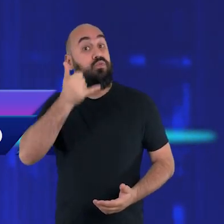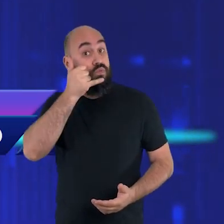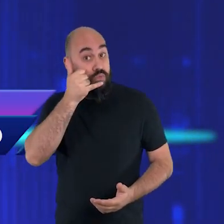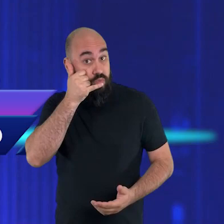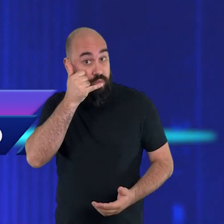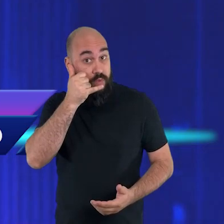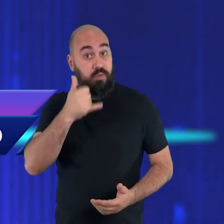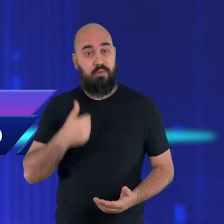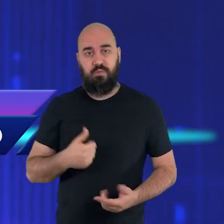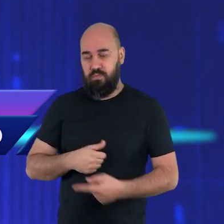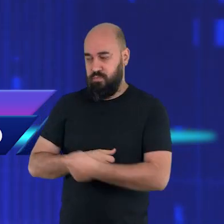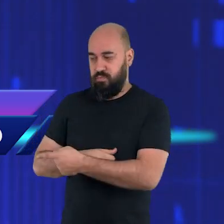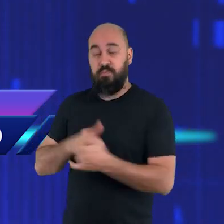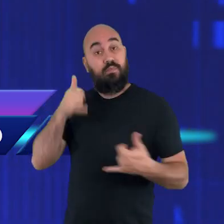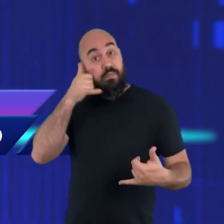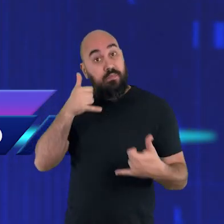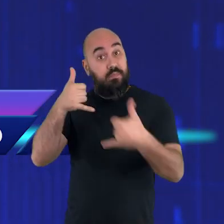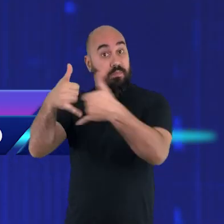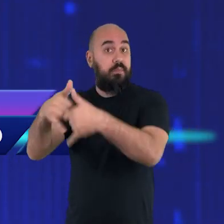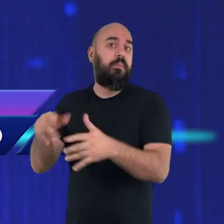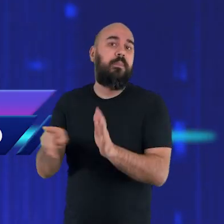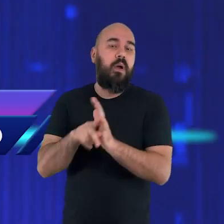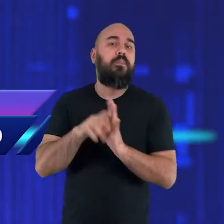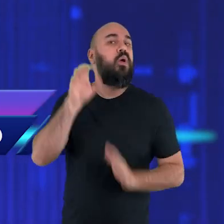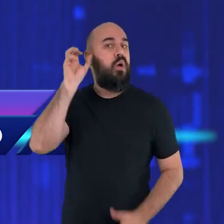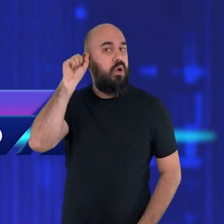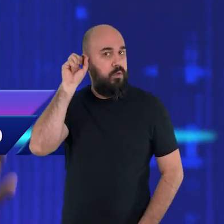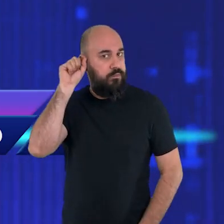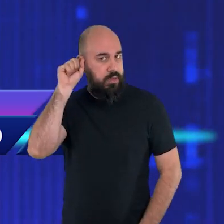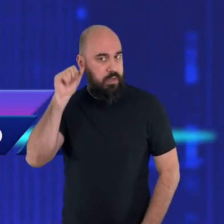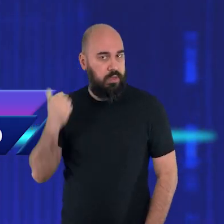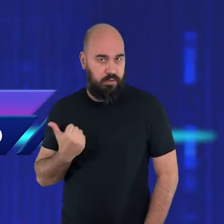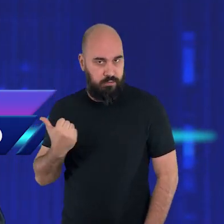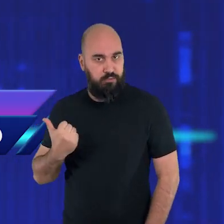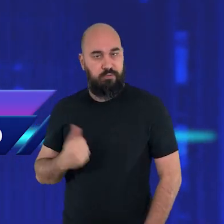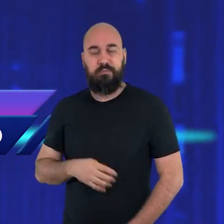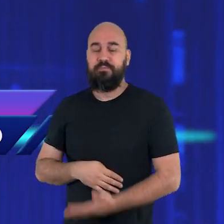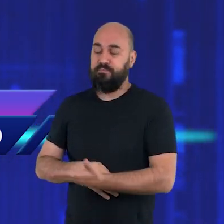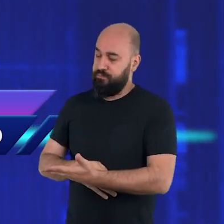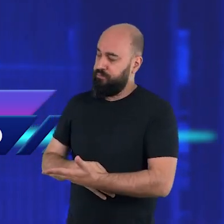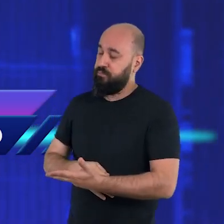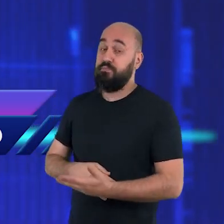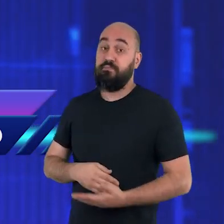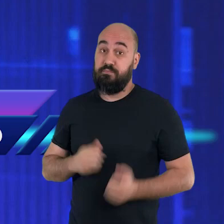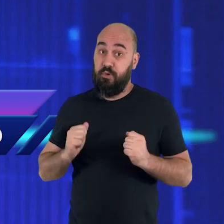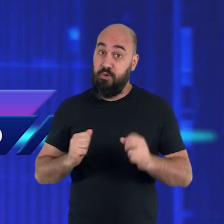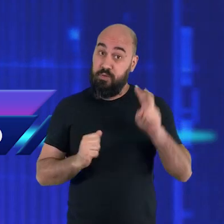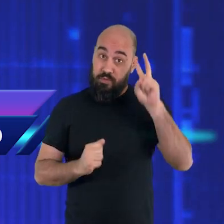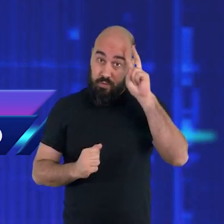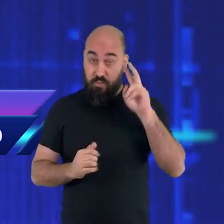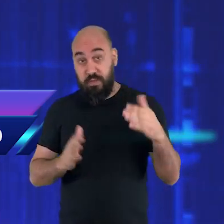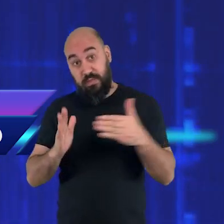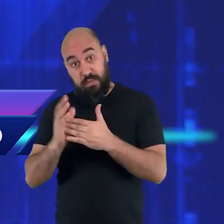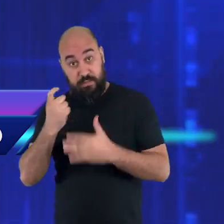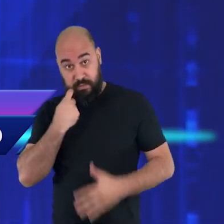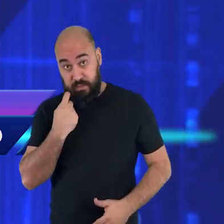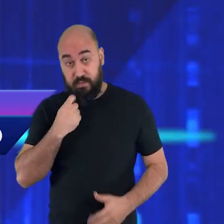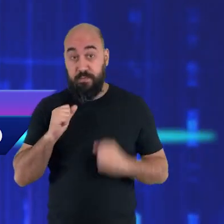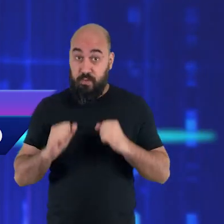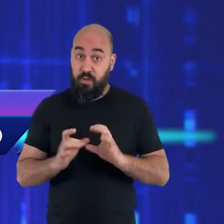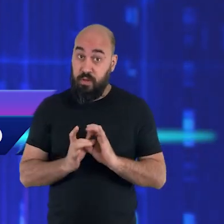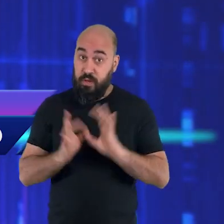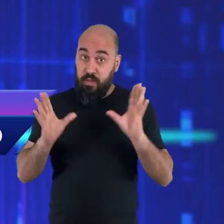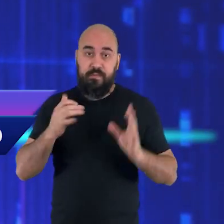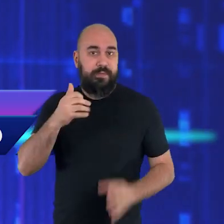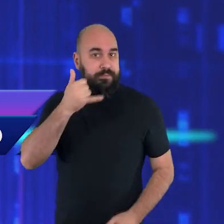12-21-27-31-21. Esse é um telefone fixo, você pode ligar de segunda a sexta-feira no horário comercial.